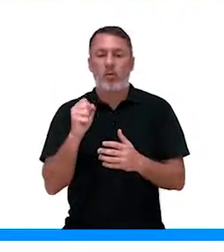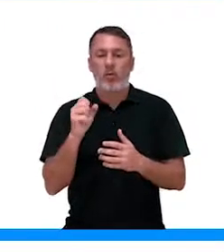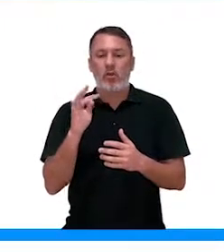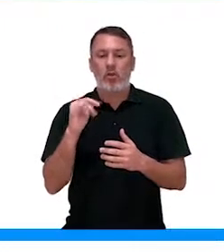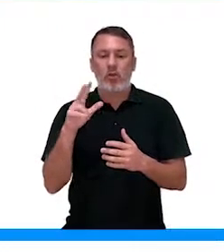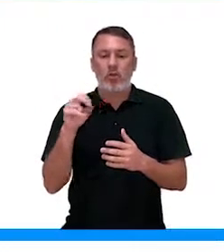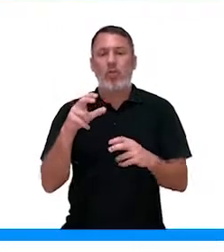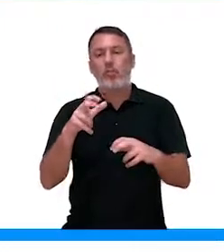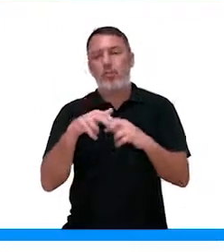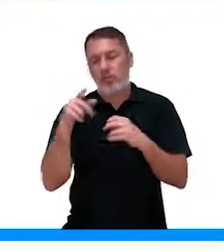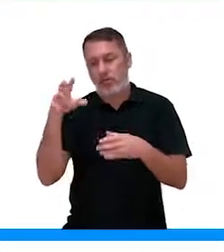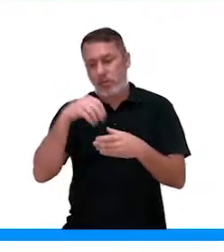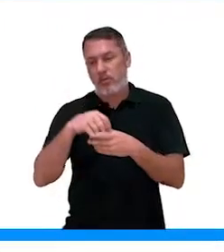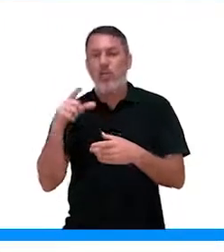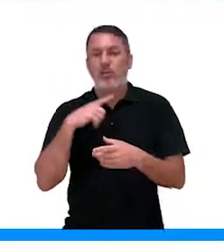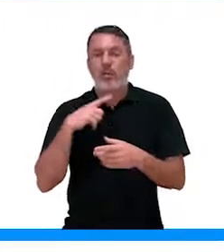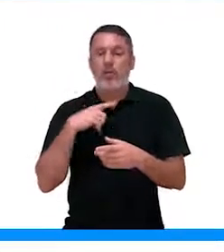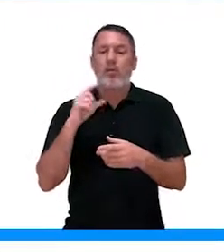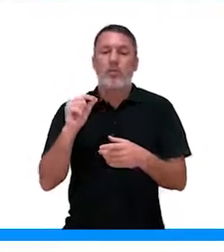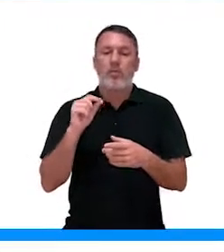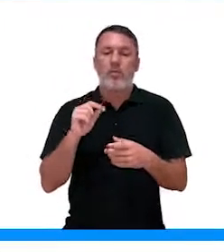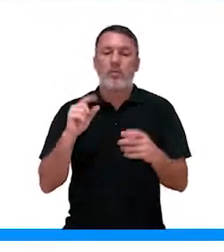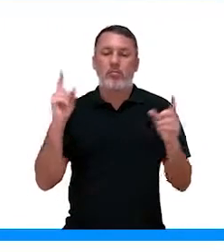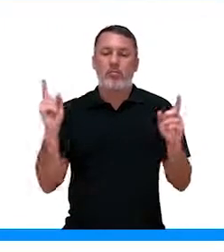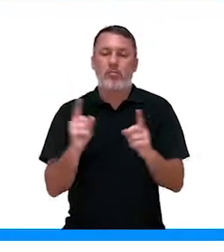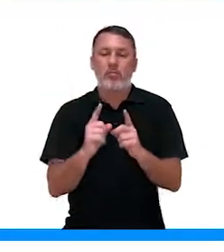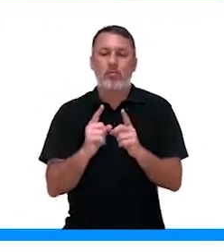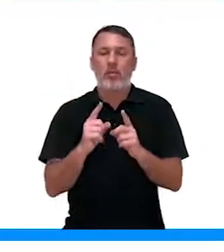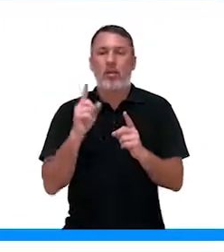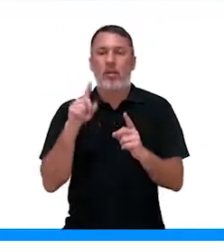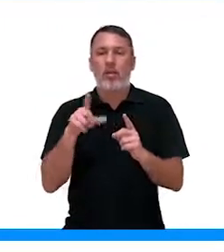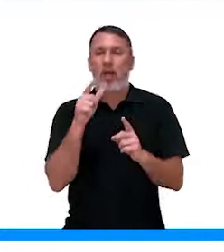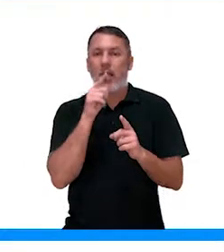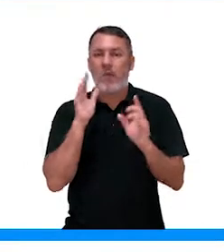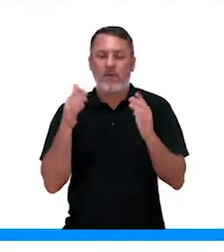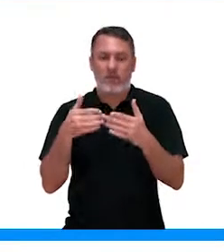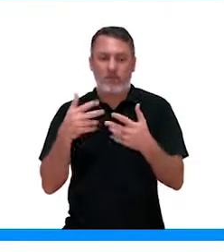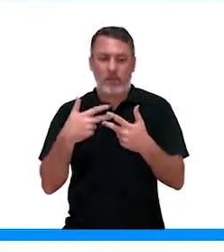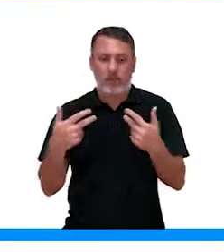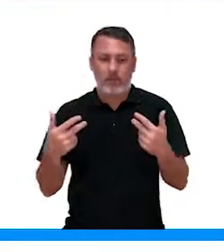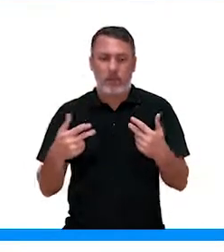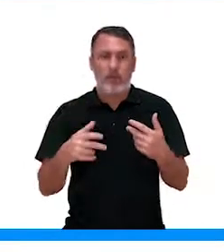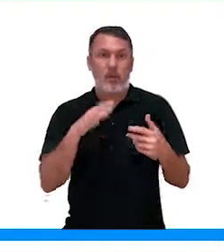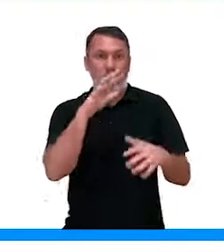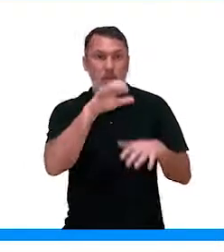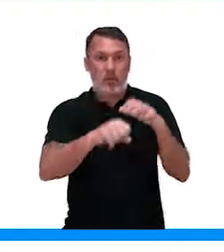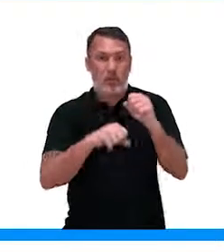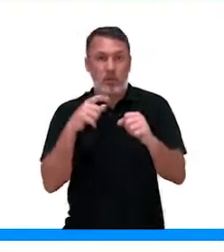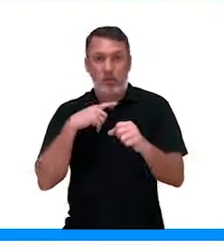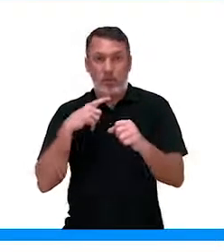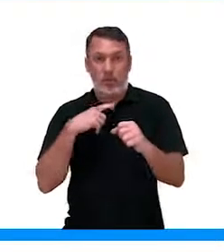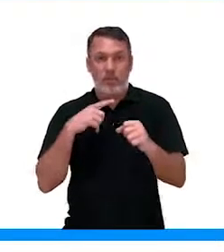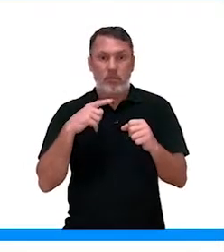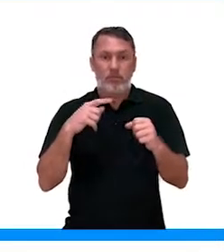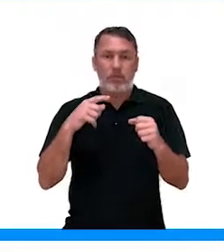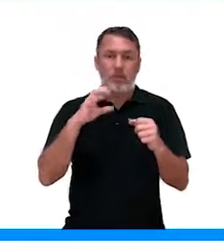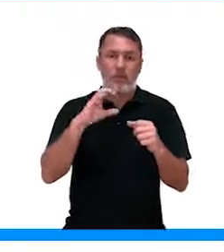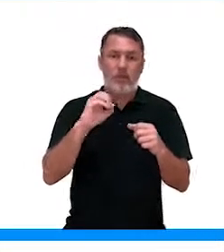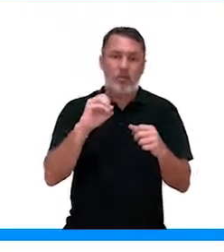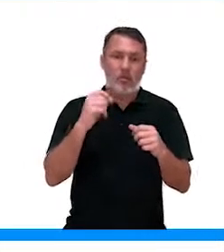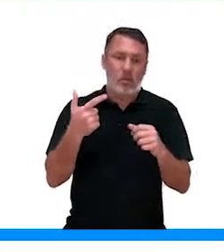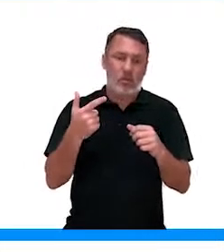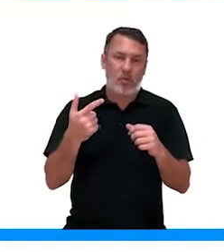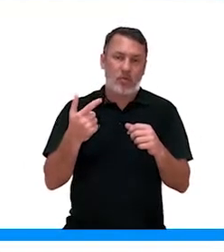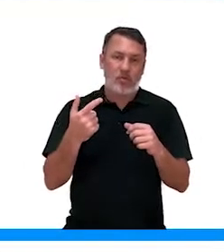hostíulo. Então, com isso, a gente cessa a passagem de gases. Então, ao abrir os estômatos para a